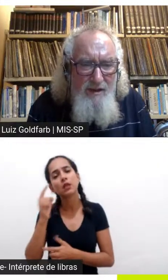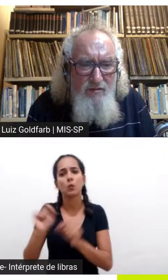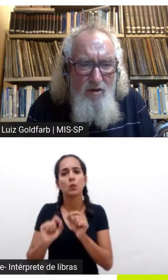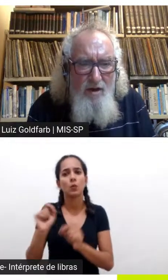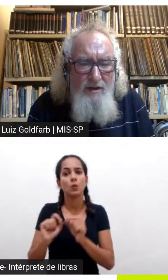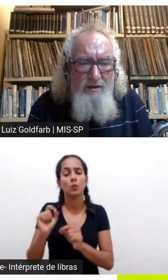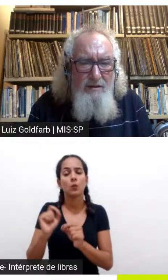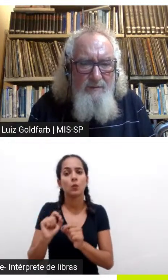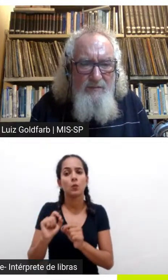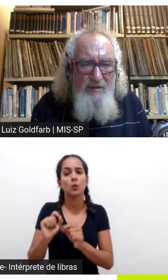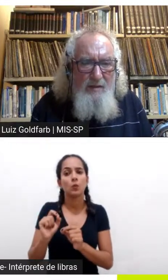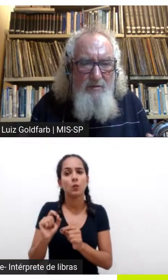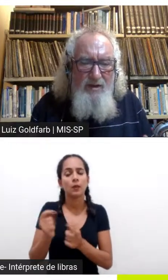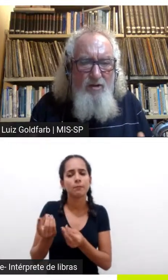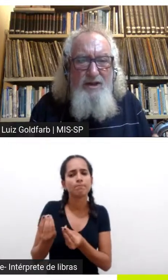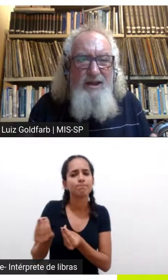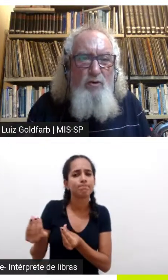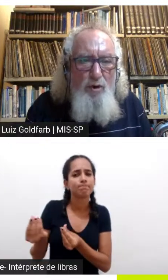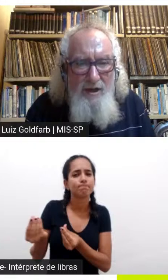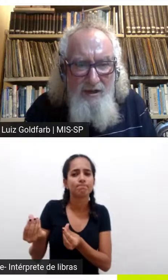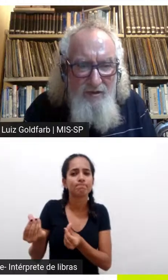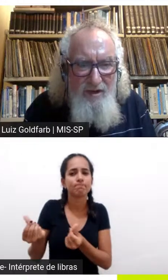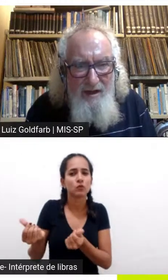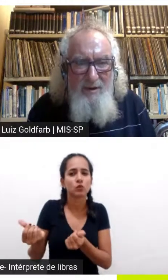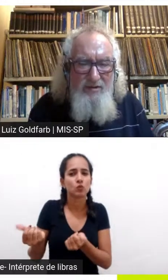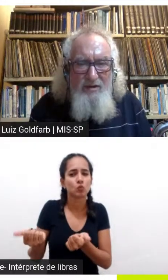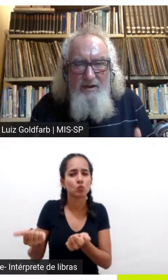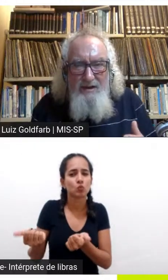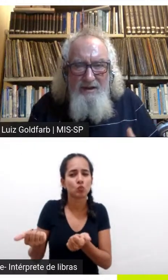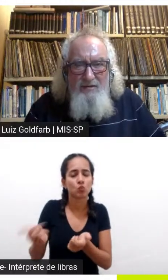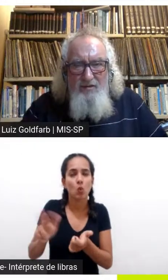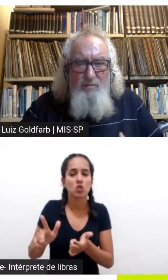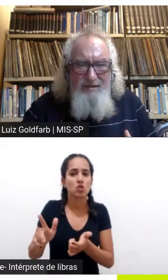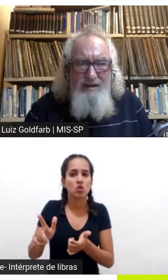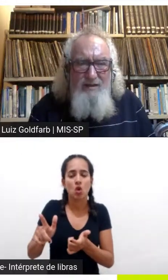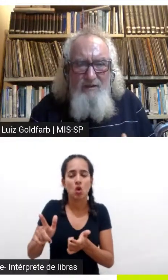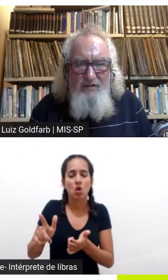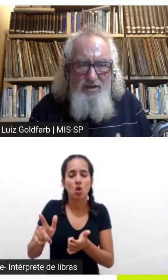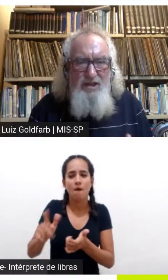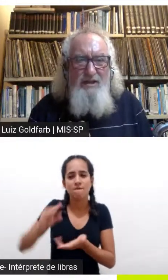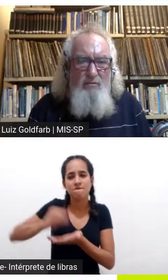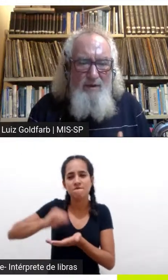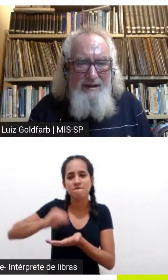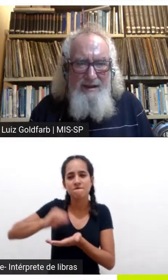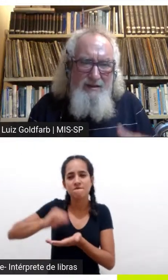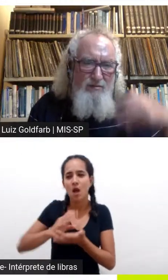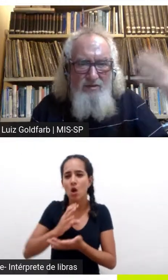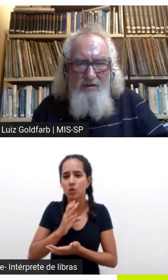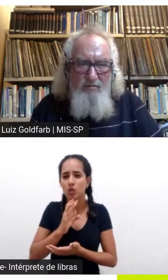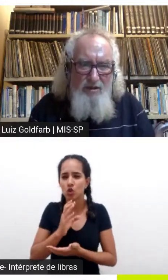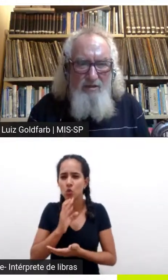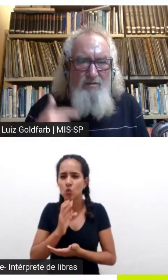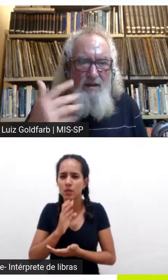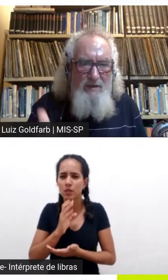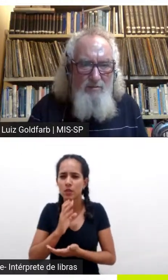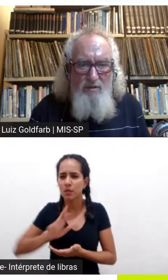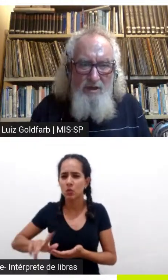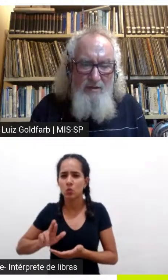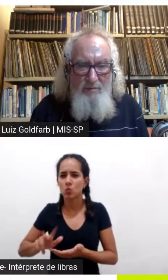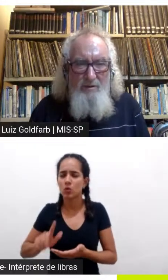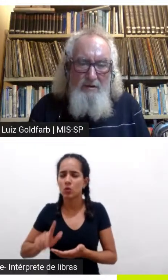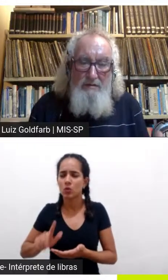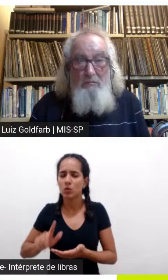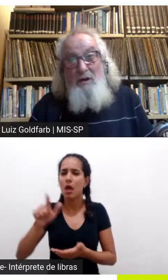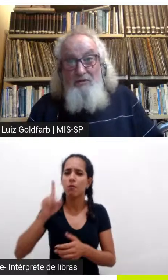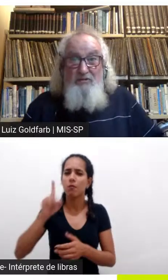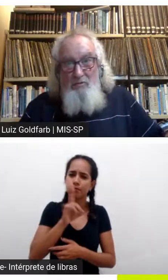acho que não é só sabe não é só ignorância né mas existe uma certa investida no planeta nos Estados Unidos na época do